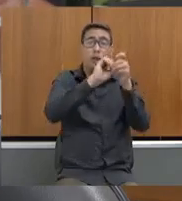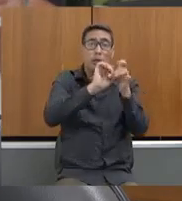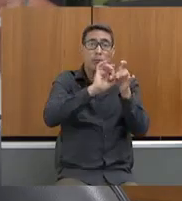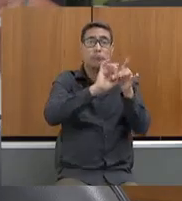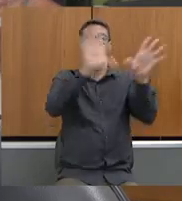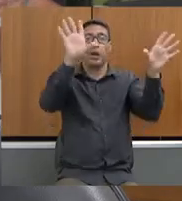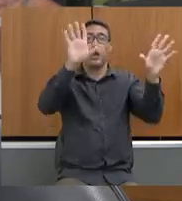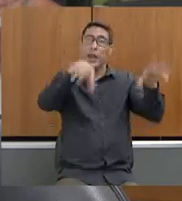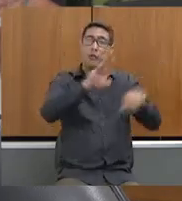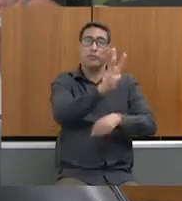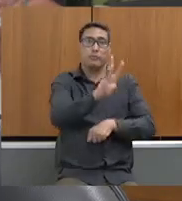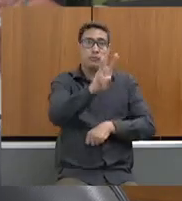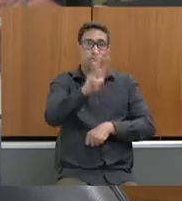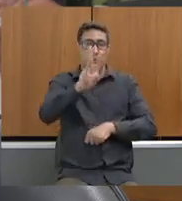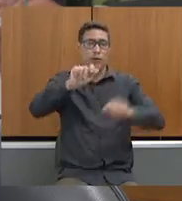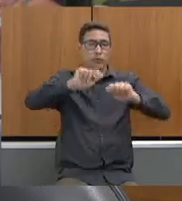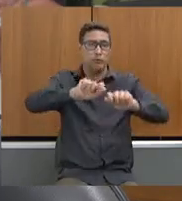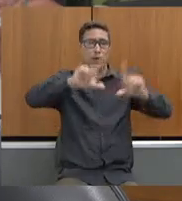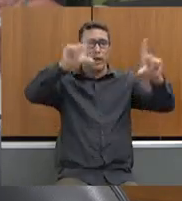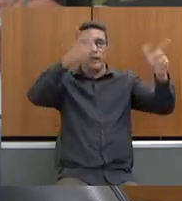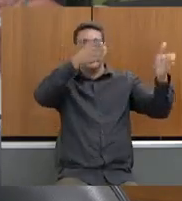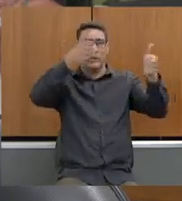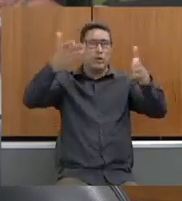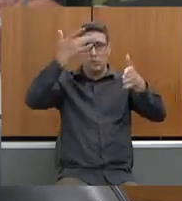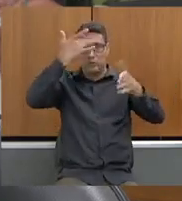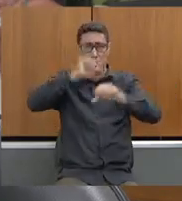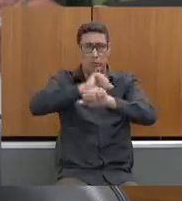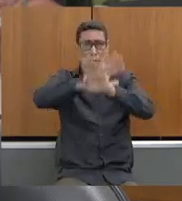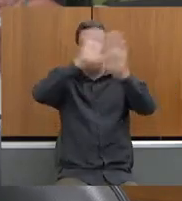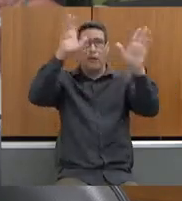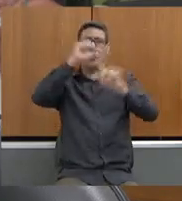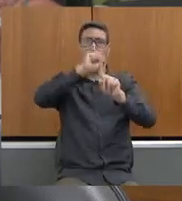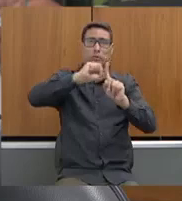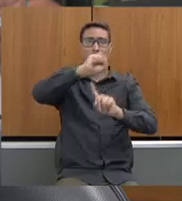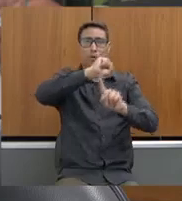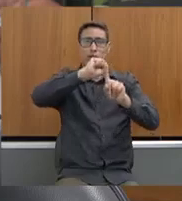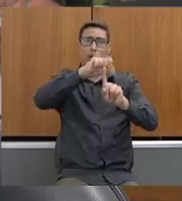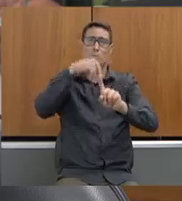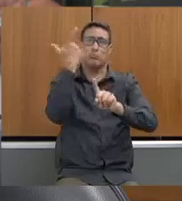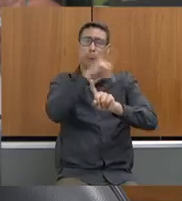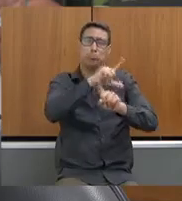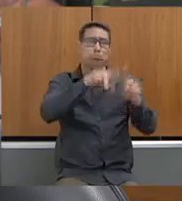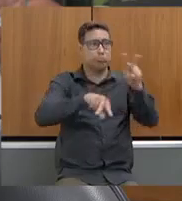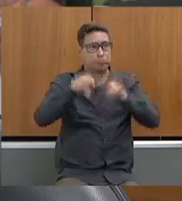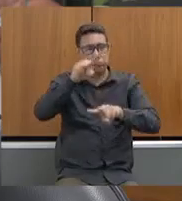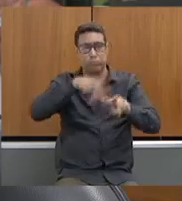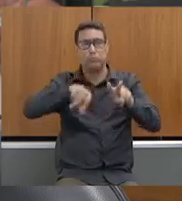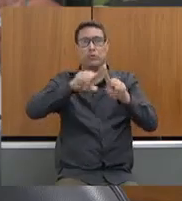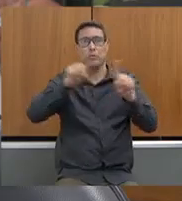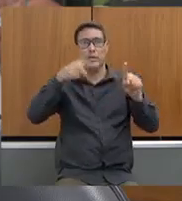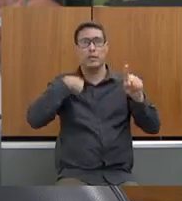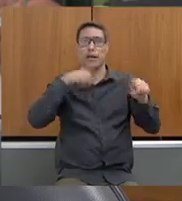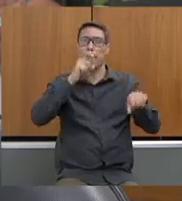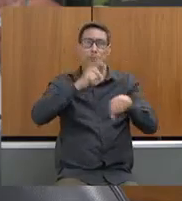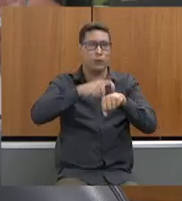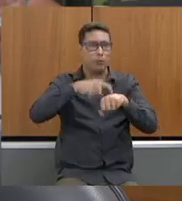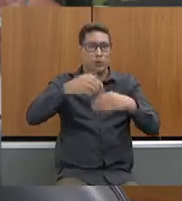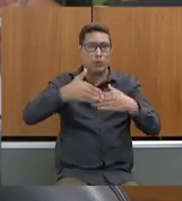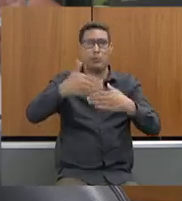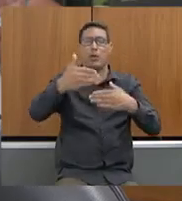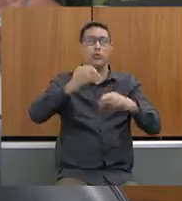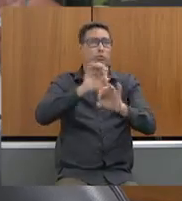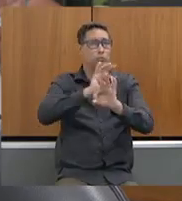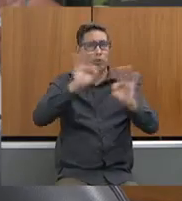site com total transparência para que a sociedade controle. Estamos, num momento, num ponto ótimo de